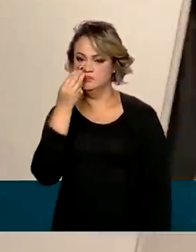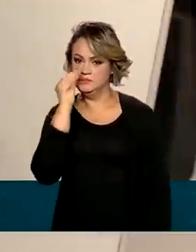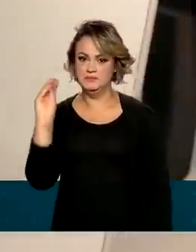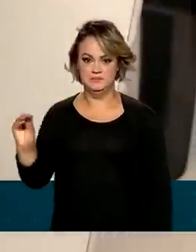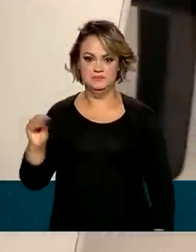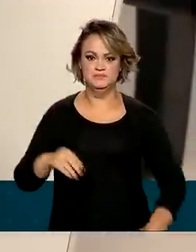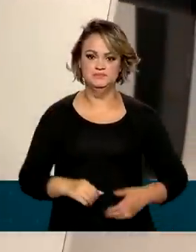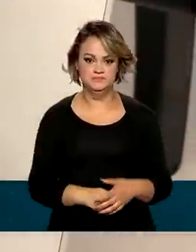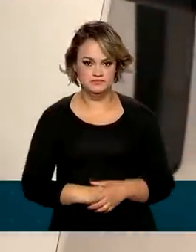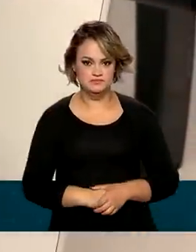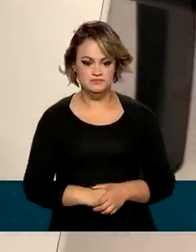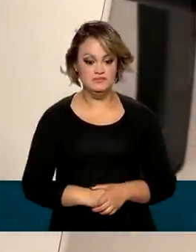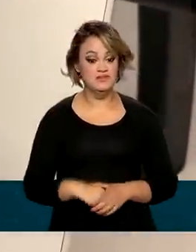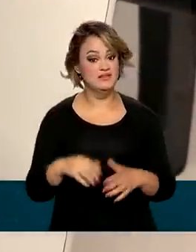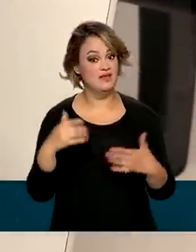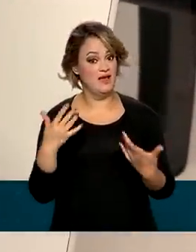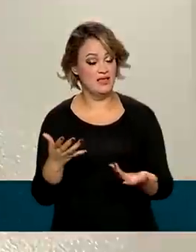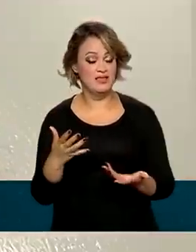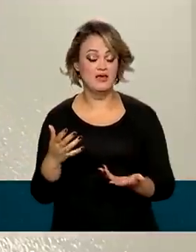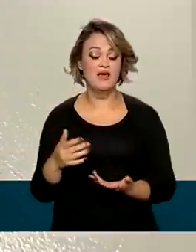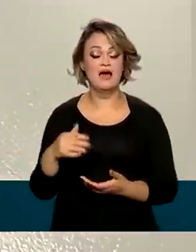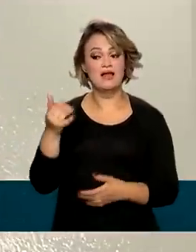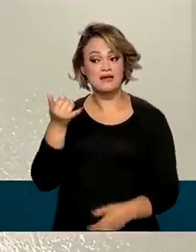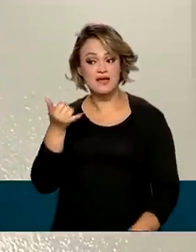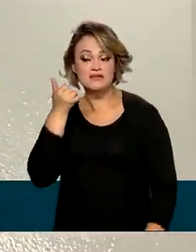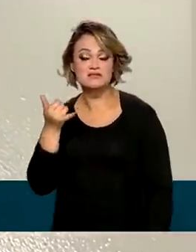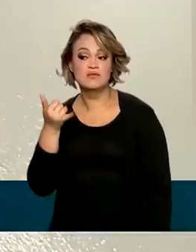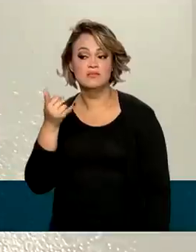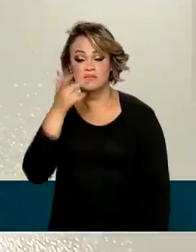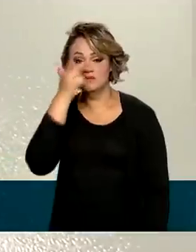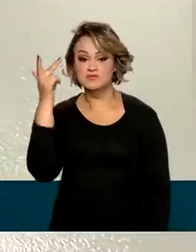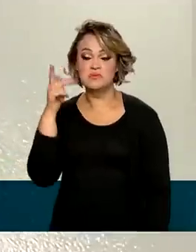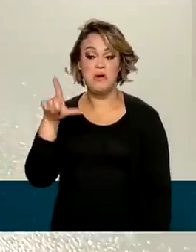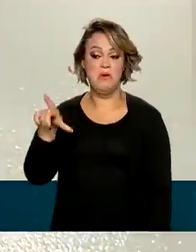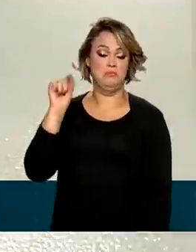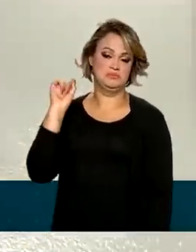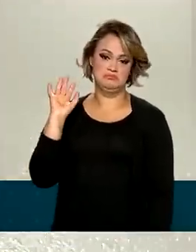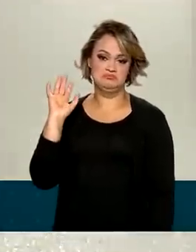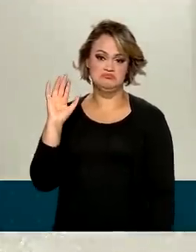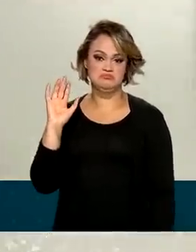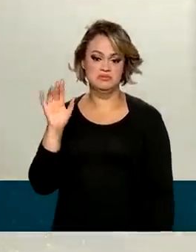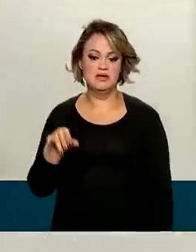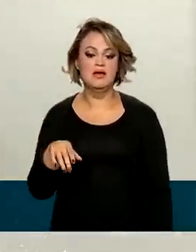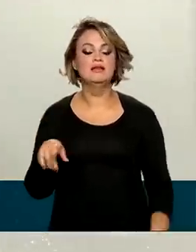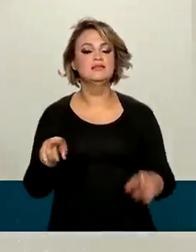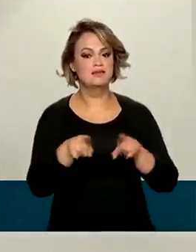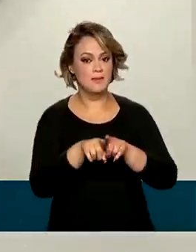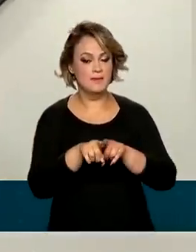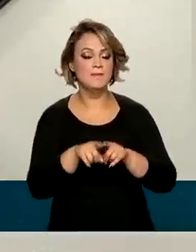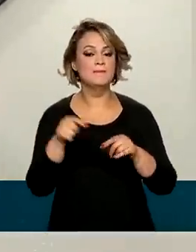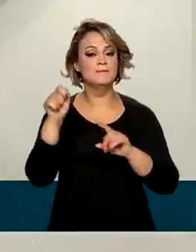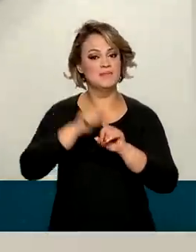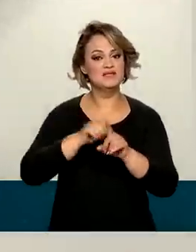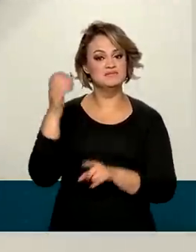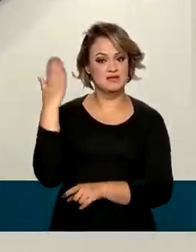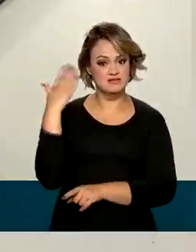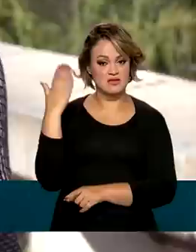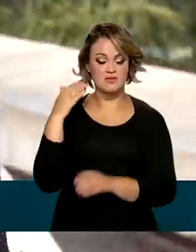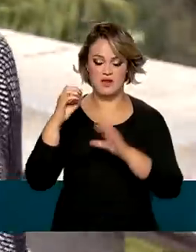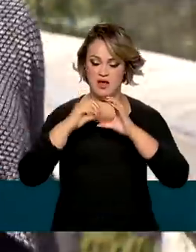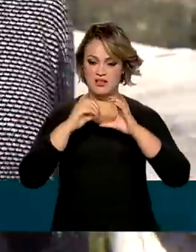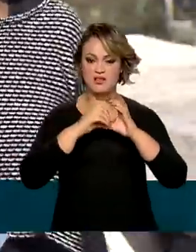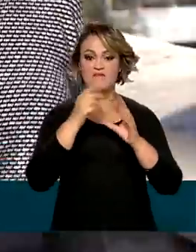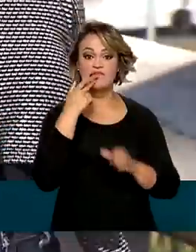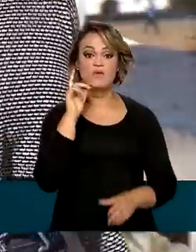consumidor. Sendo assim, o atendimento da ligação passou a ser opcional. Também no mês passado, a agência